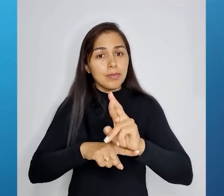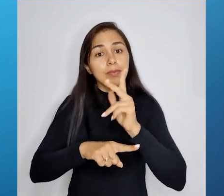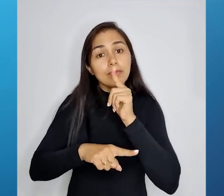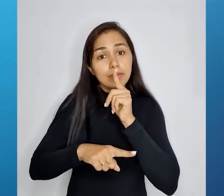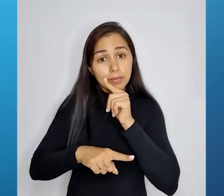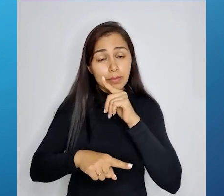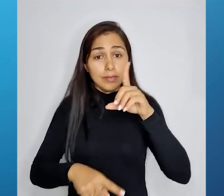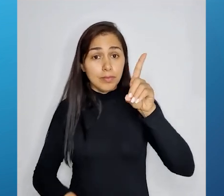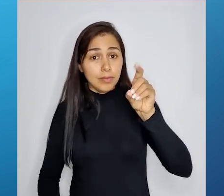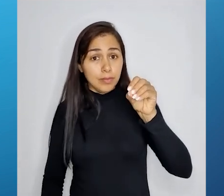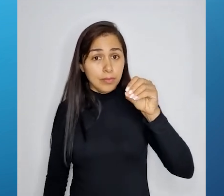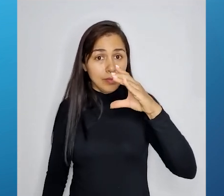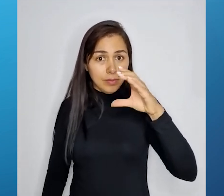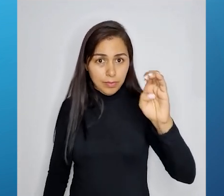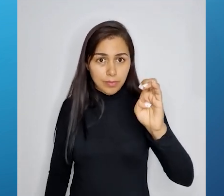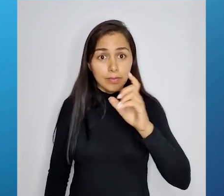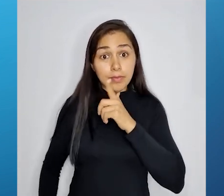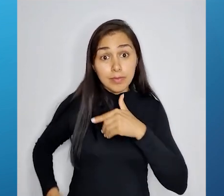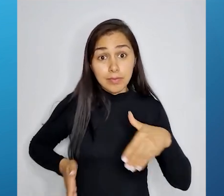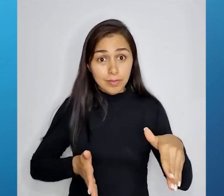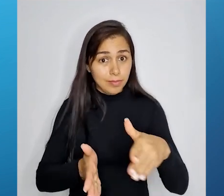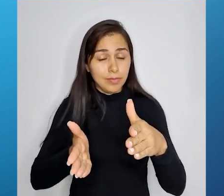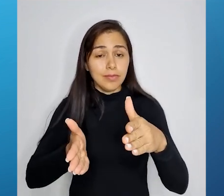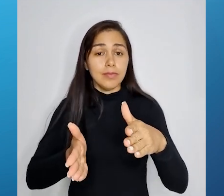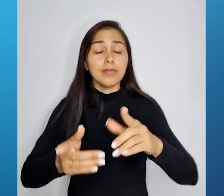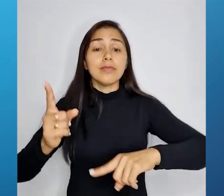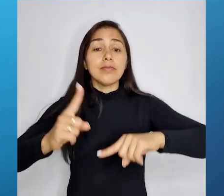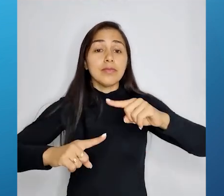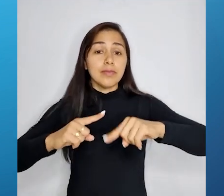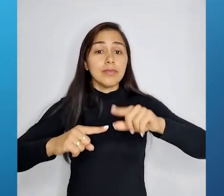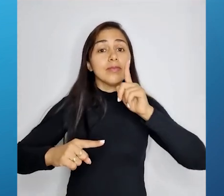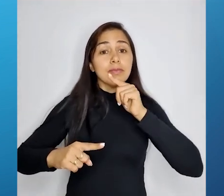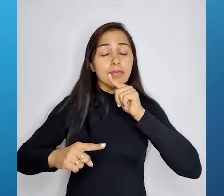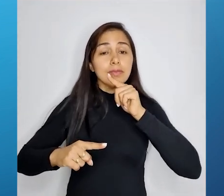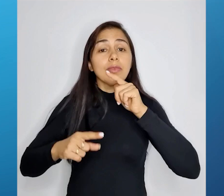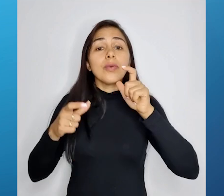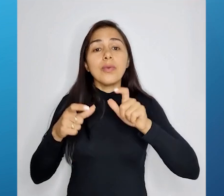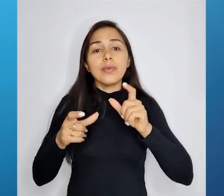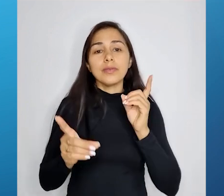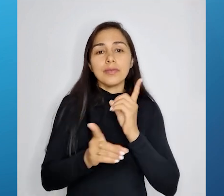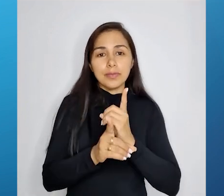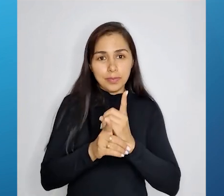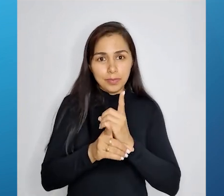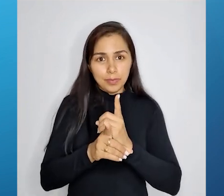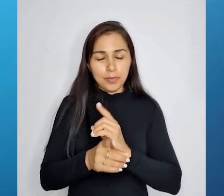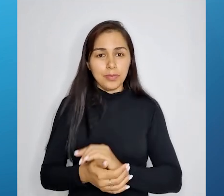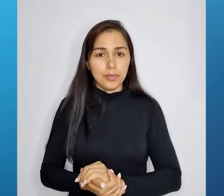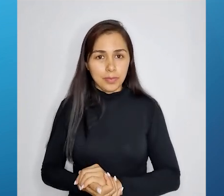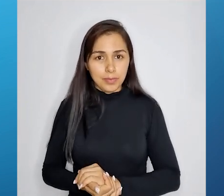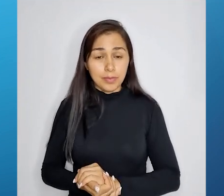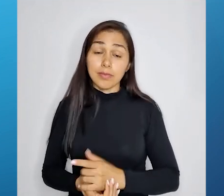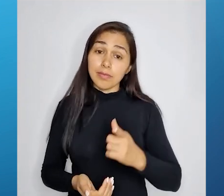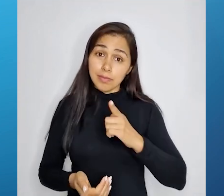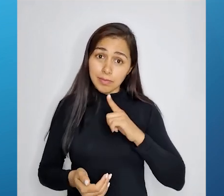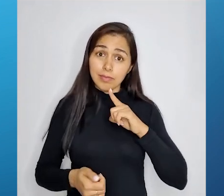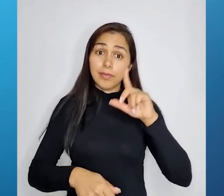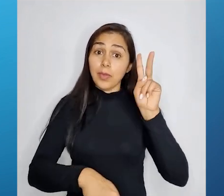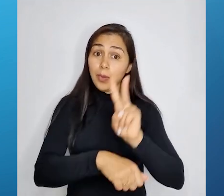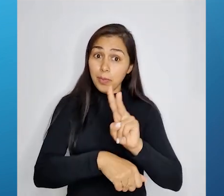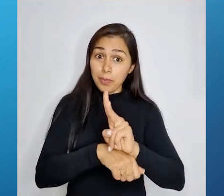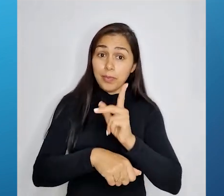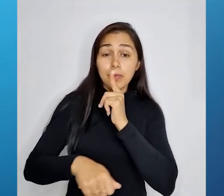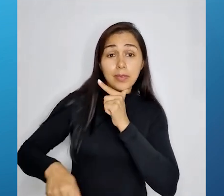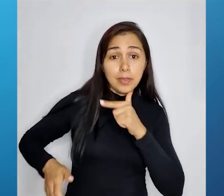para a gestão dos recursos hídricos. Quais são esses remanescentes? Nós temos aqui a proteção aos rios muito caracterizada.